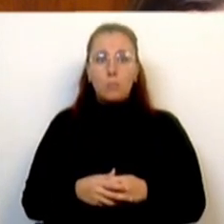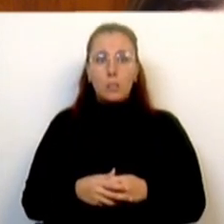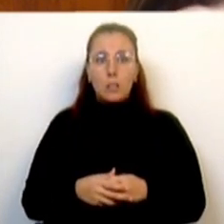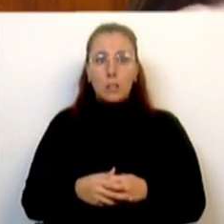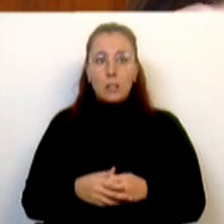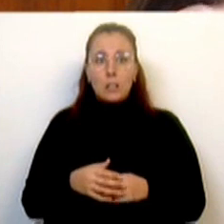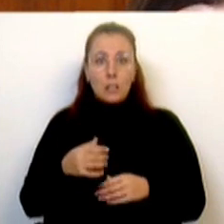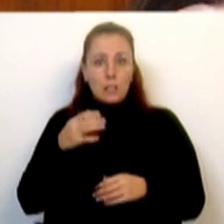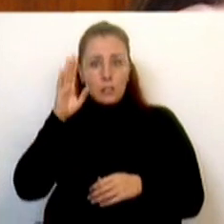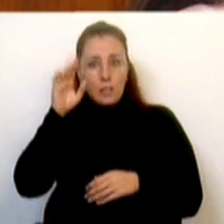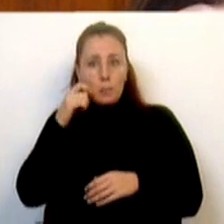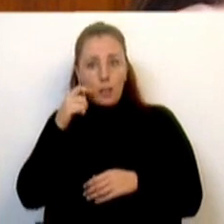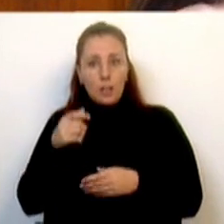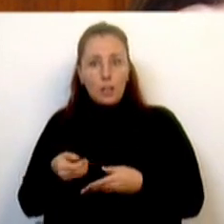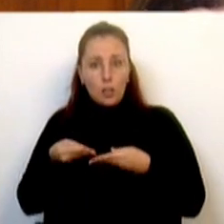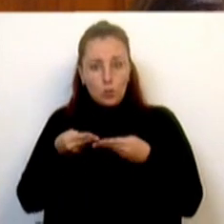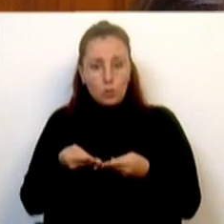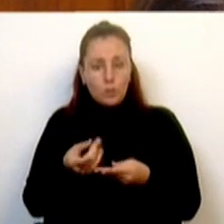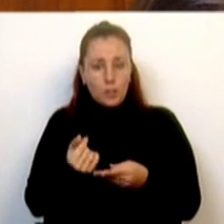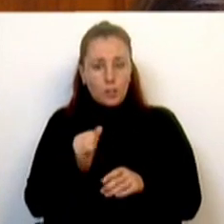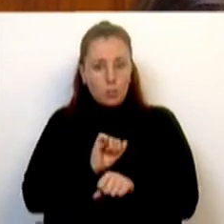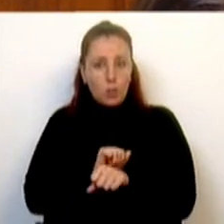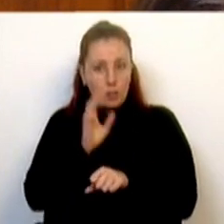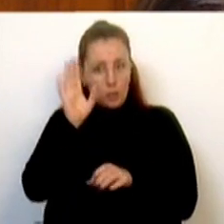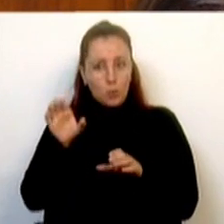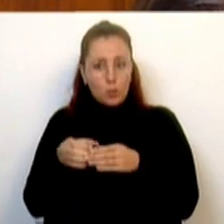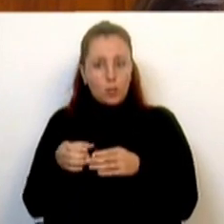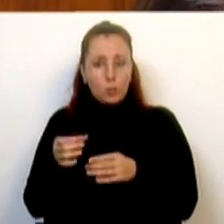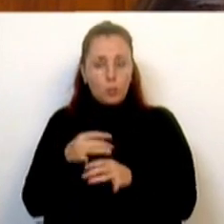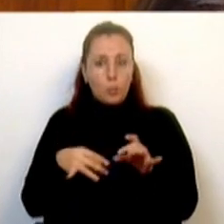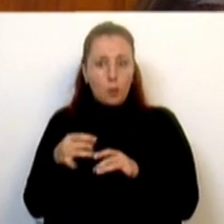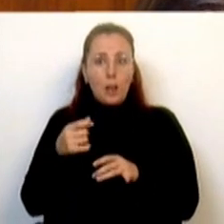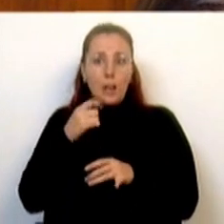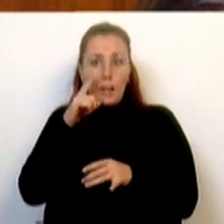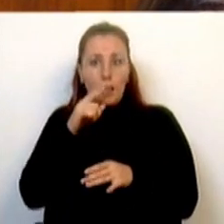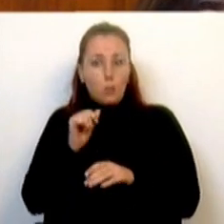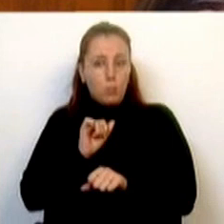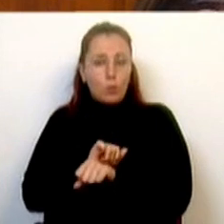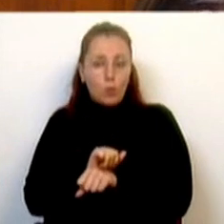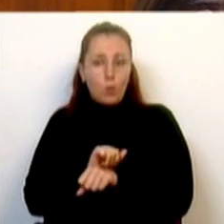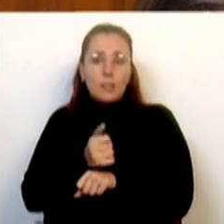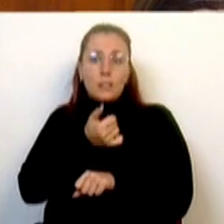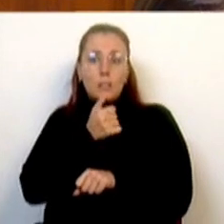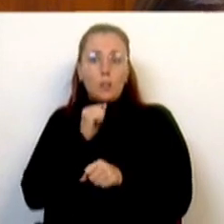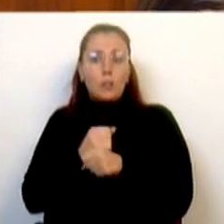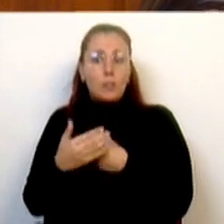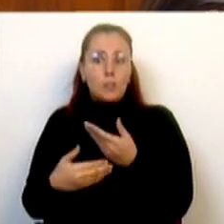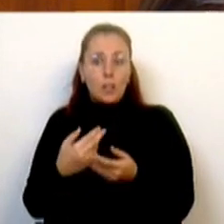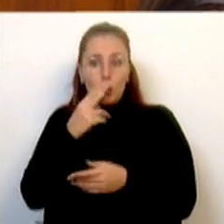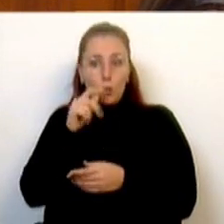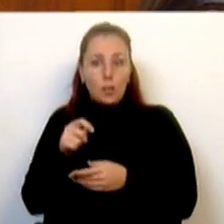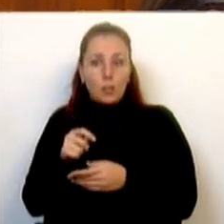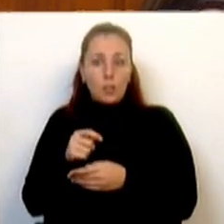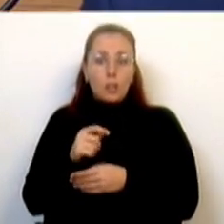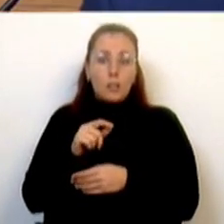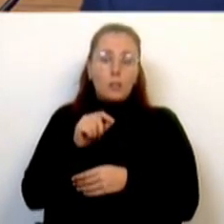sabe quem é que tem bloqueado essa ajuda financeira à Ucrânia? Sabe quem é que no último Conselho Europeu pôs em causa a decisão de avançar com um apoio de 50 mil